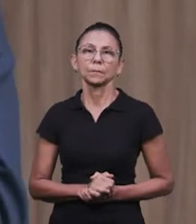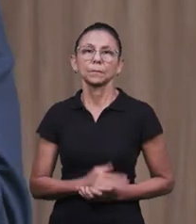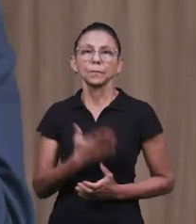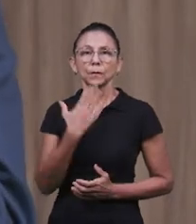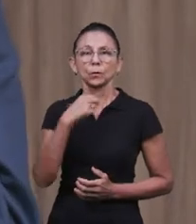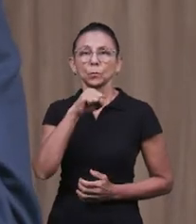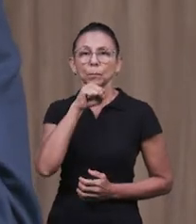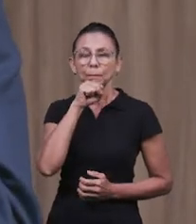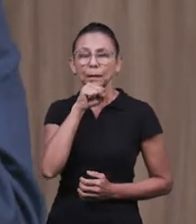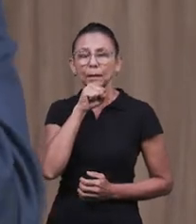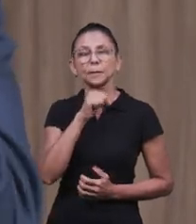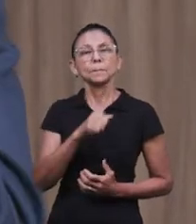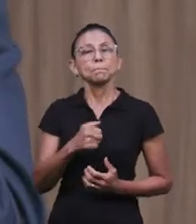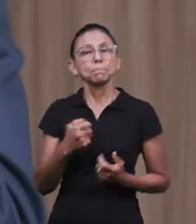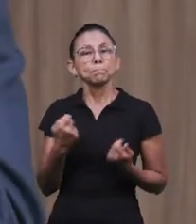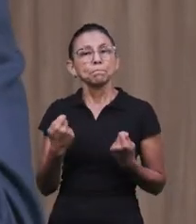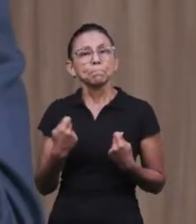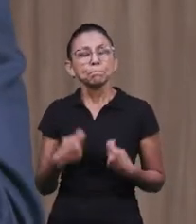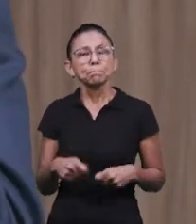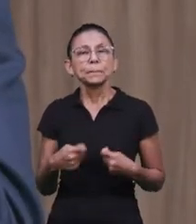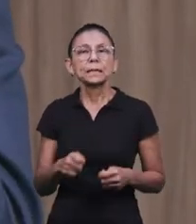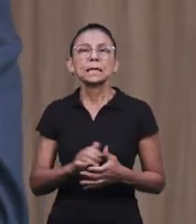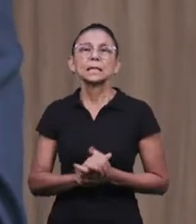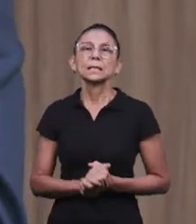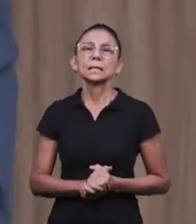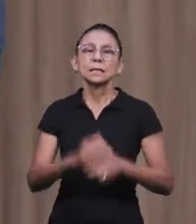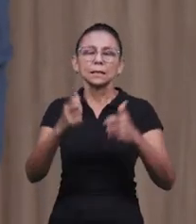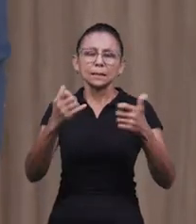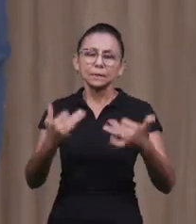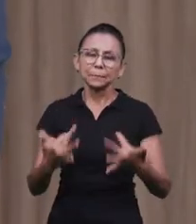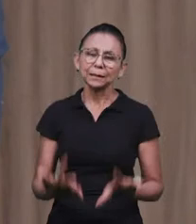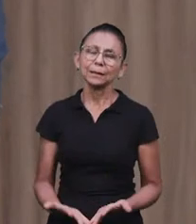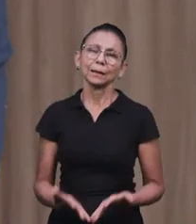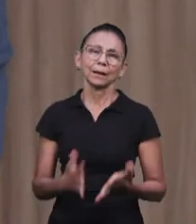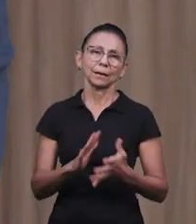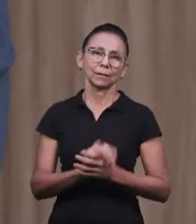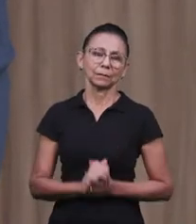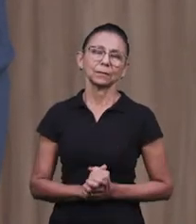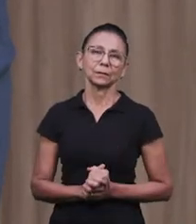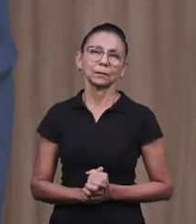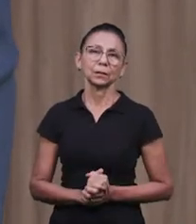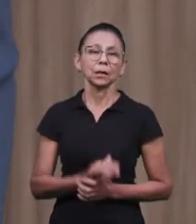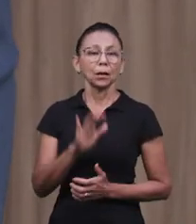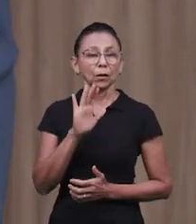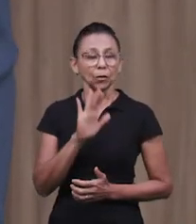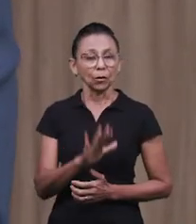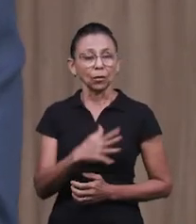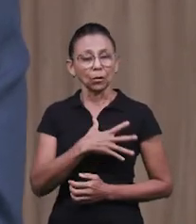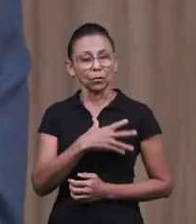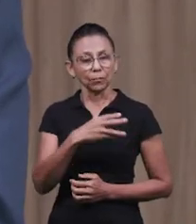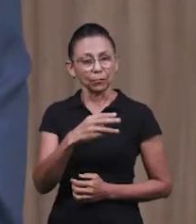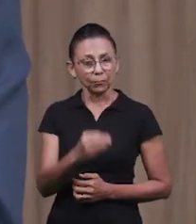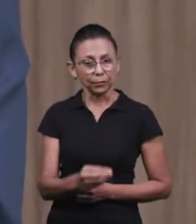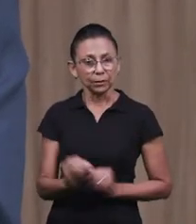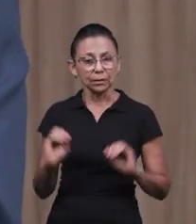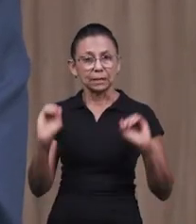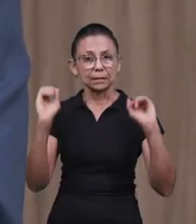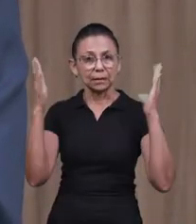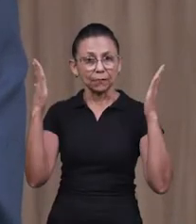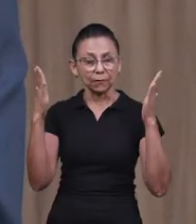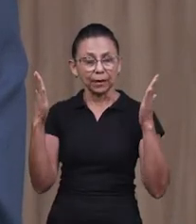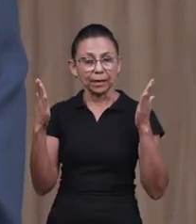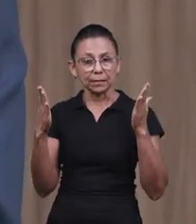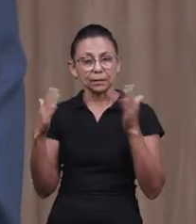cultura no filho. Não adianta ele proibir, você não vai lá não, ele está proibido. Ele tem que explicar. O surgimento,